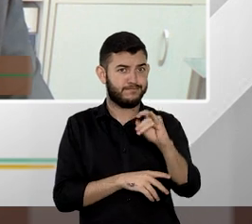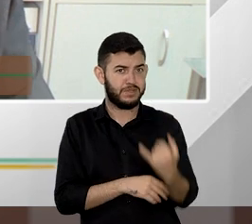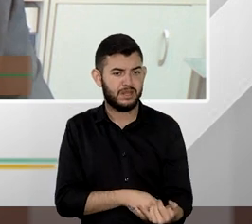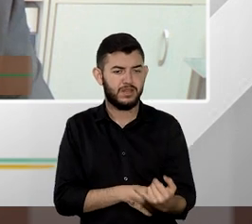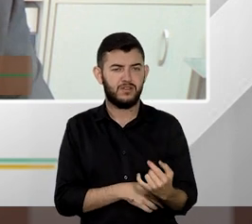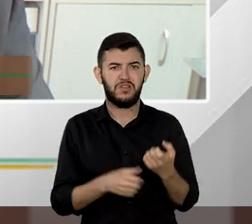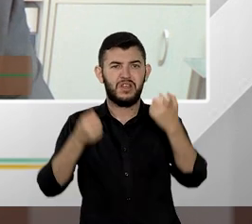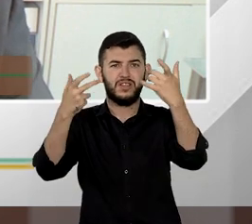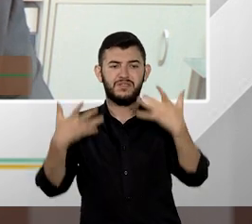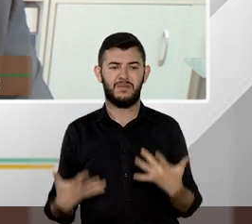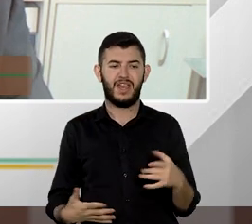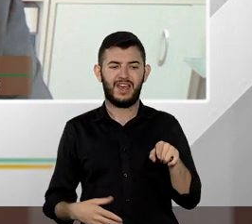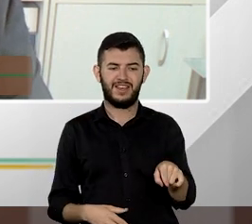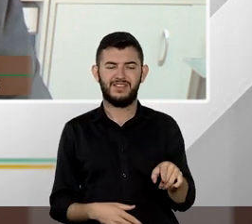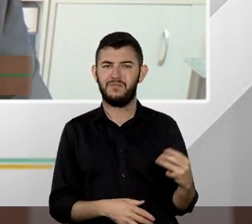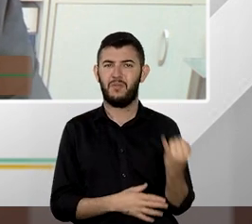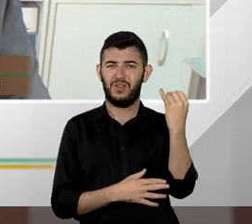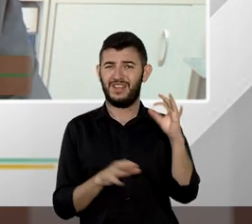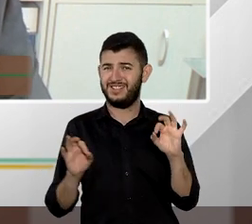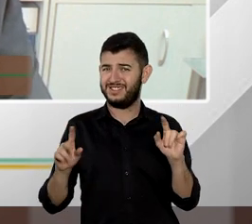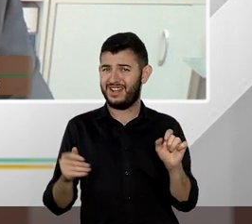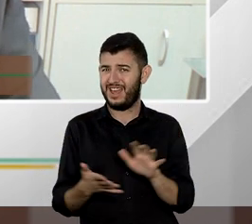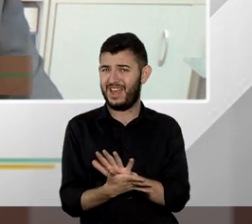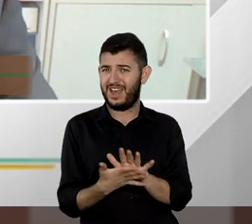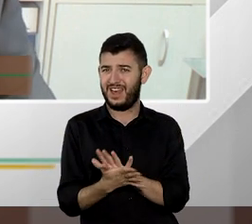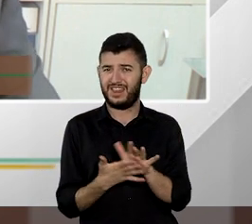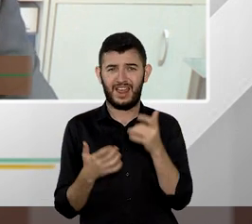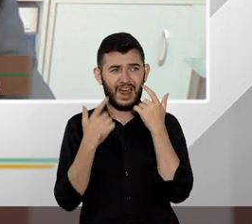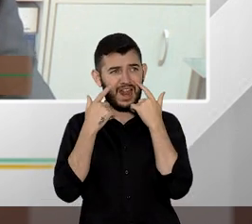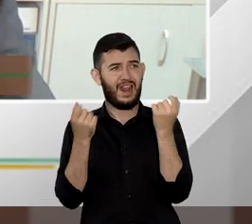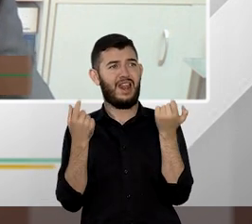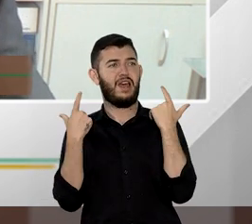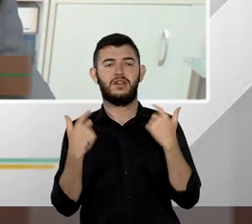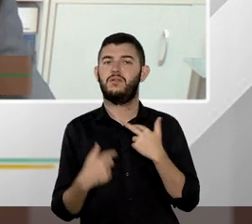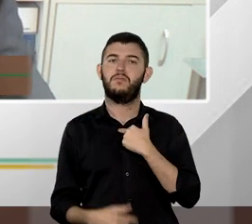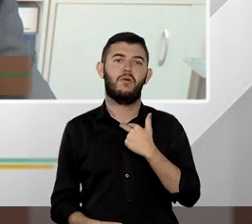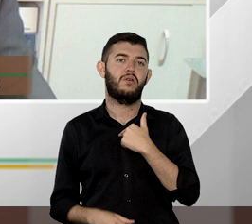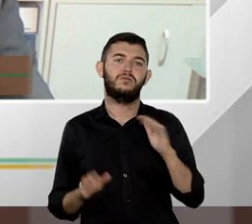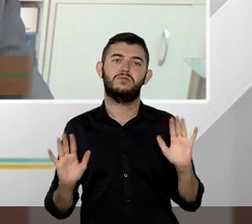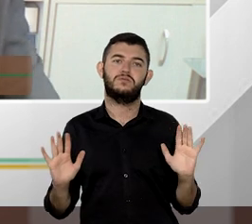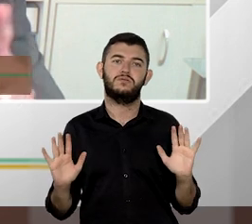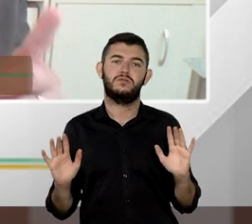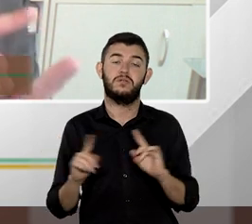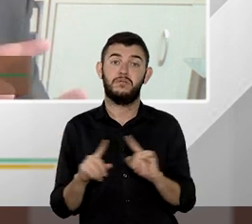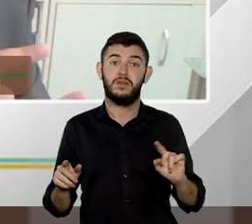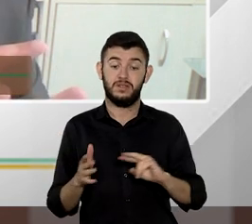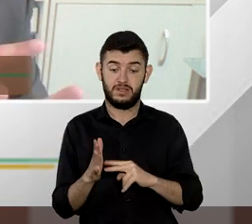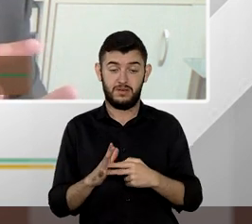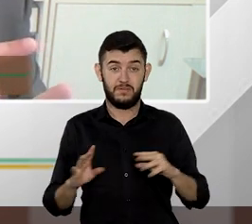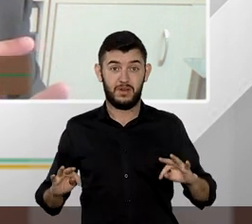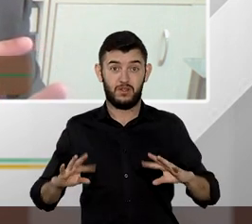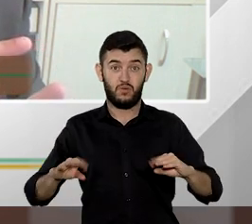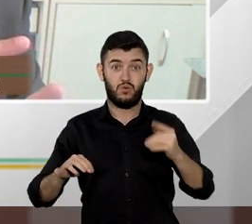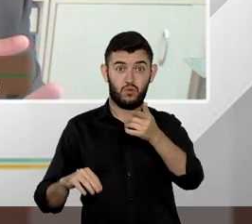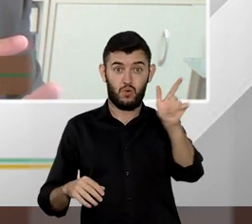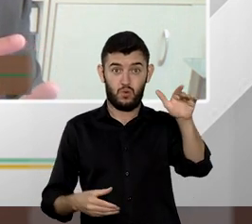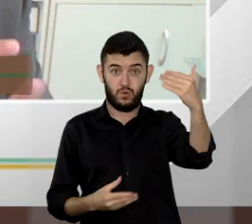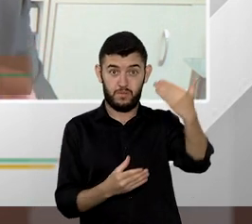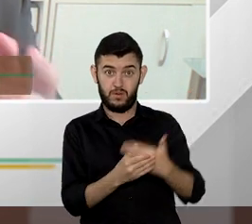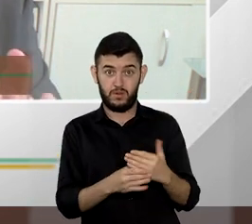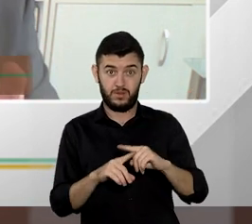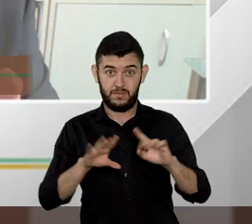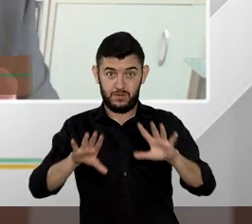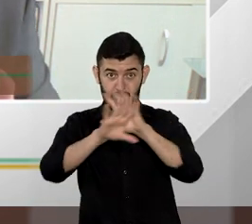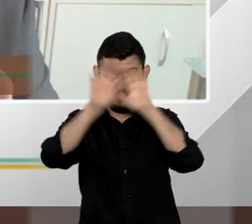não pode dizer que não há relevância nesses casos. Isso não significa que para todos os outros casos o